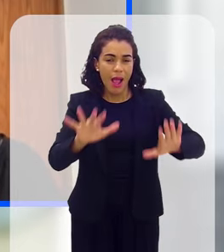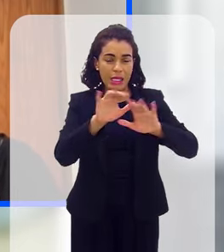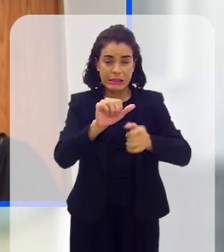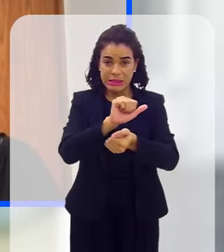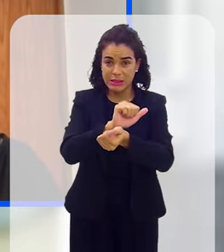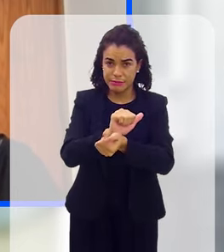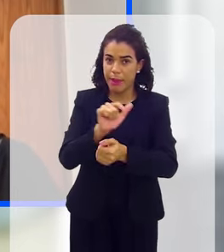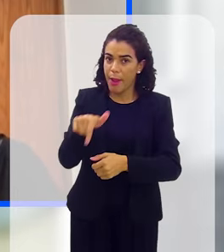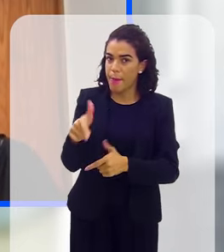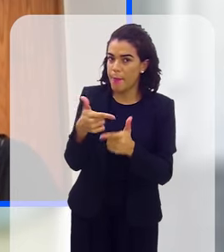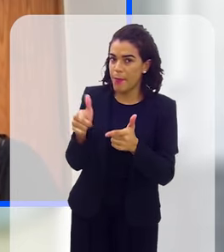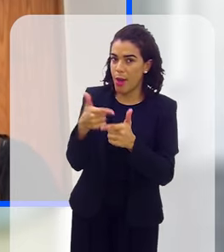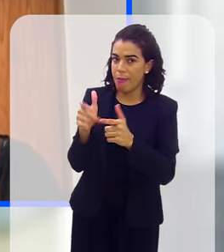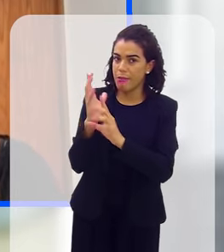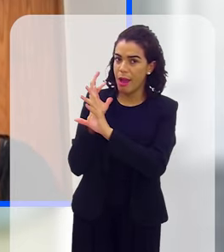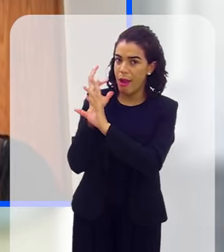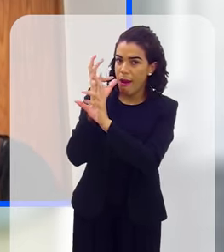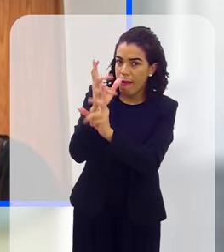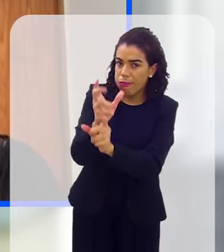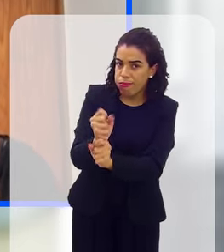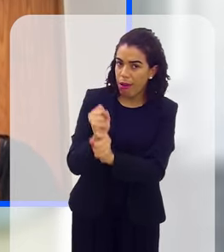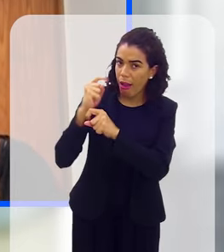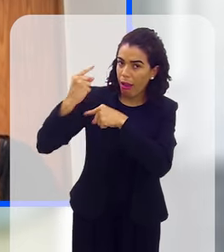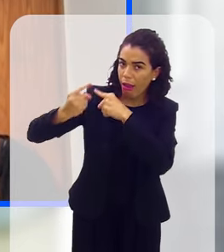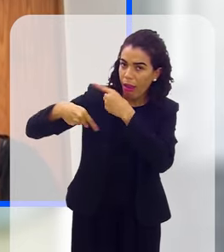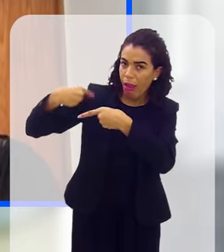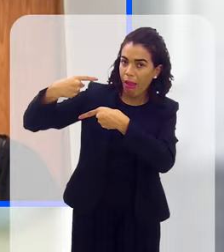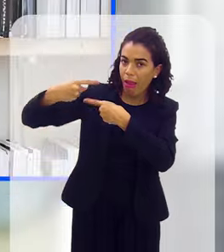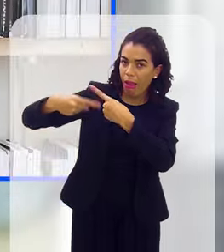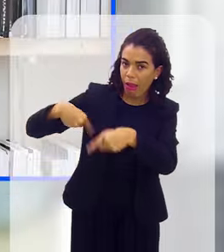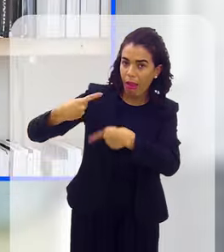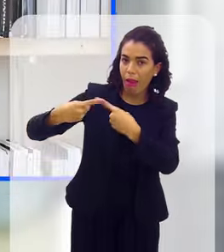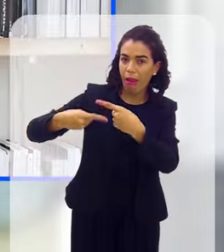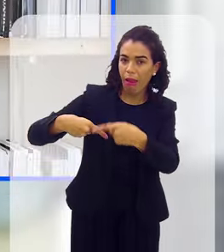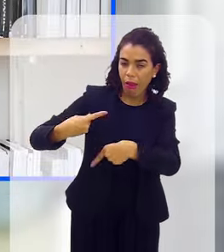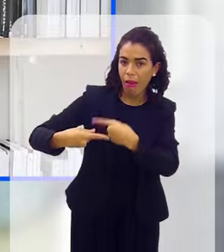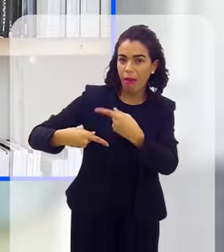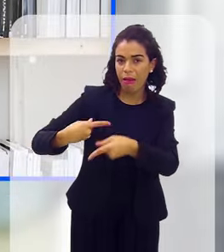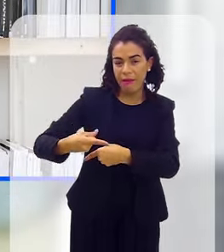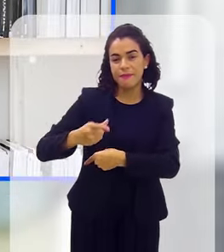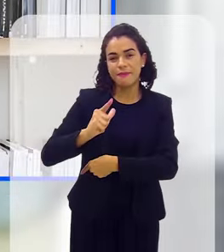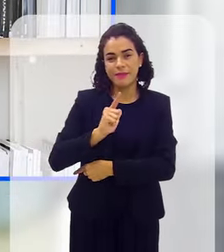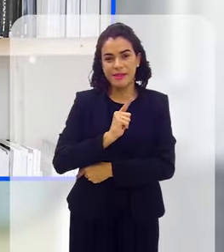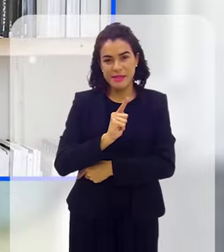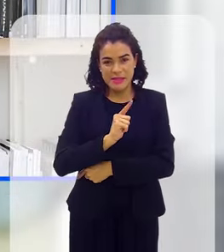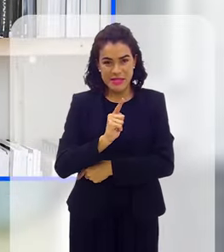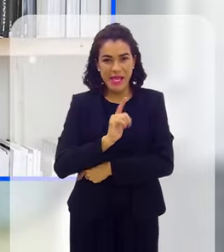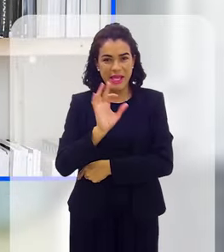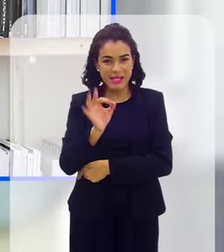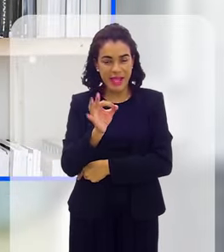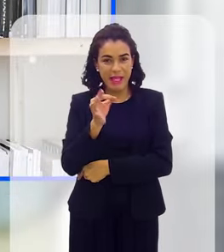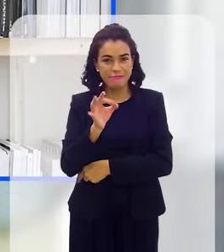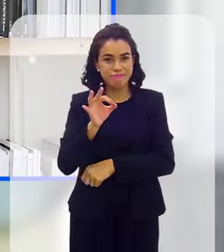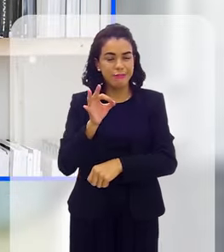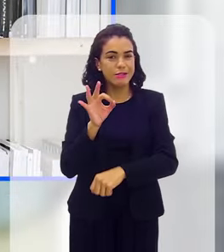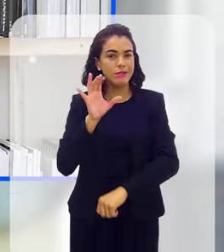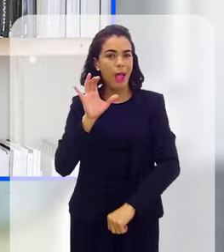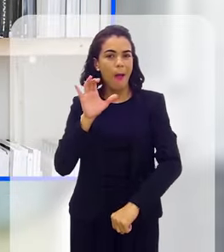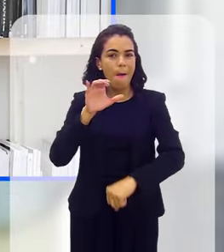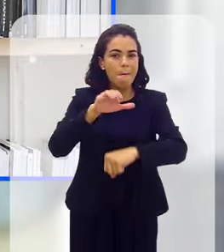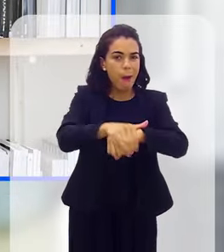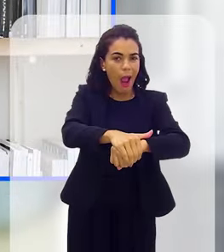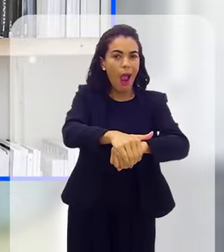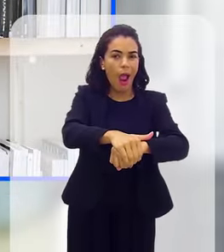Márcia? Infelizmente, essa herança, né, da escravidão a gente carrega, né, desde o nosso descobrimento, né, barra,